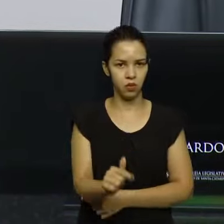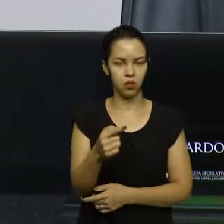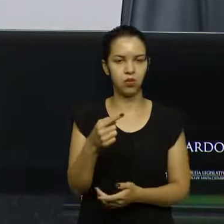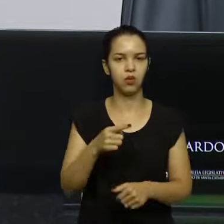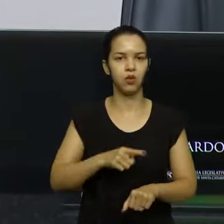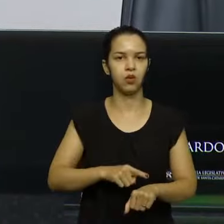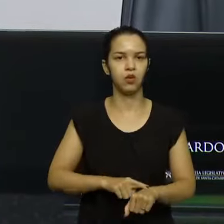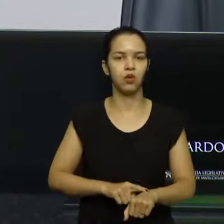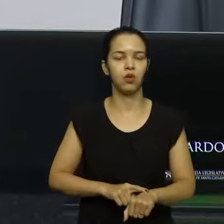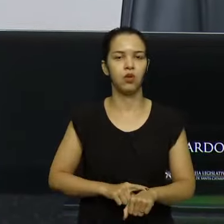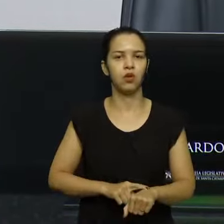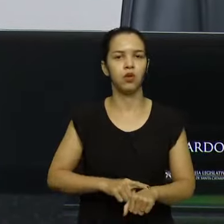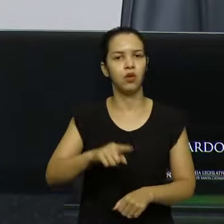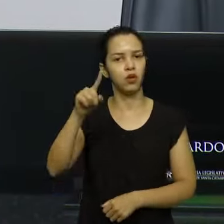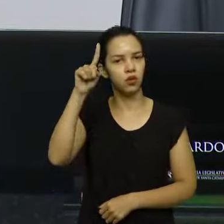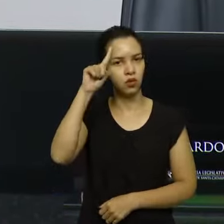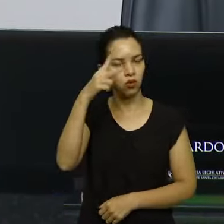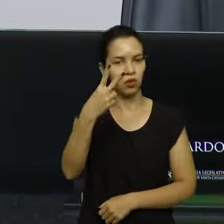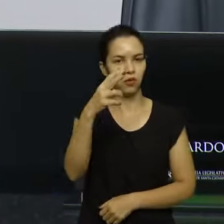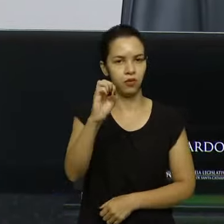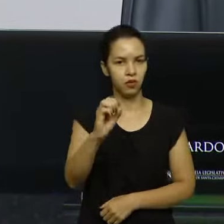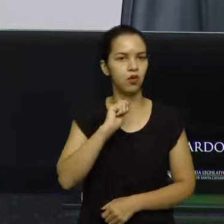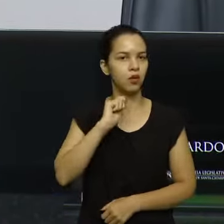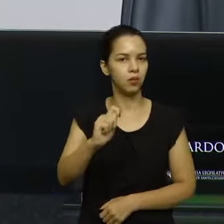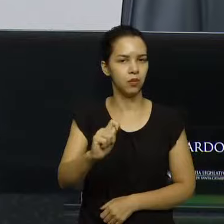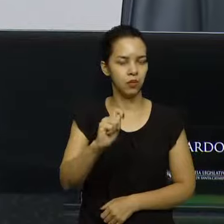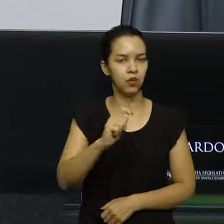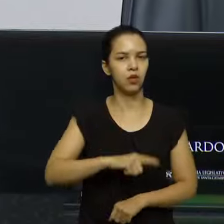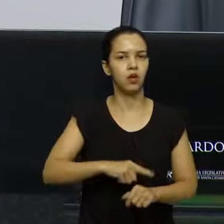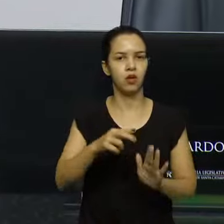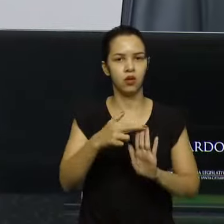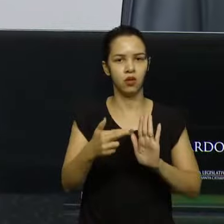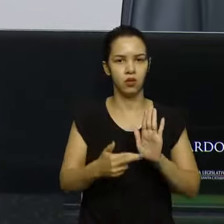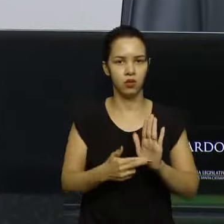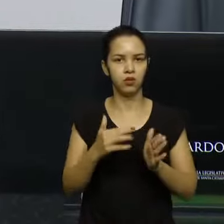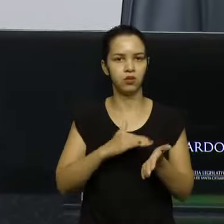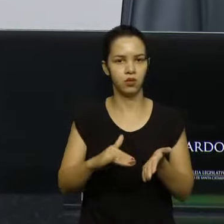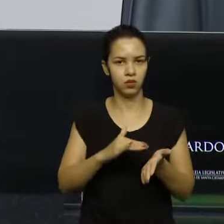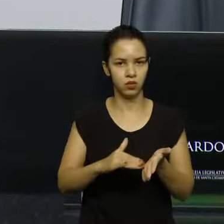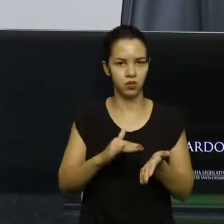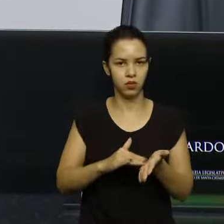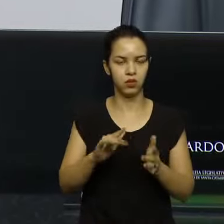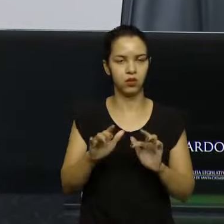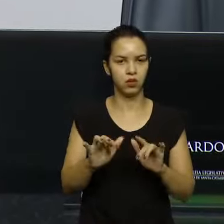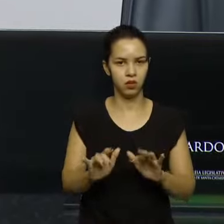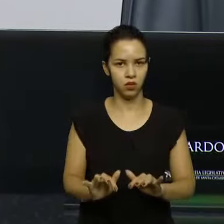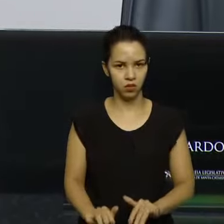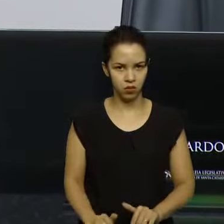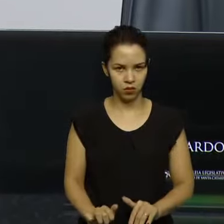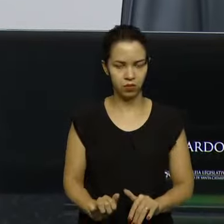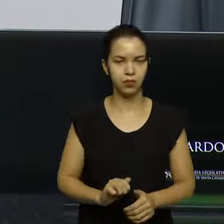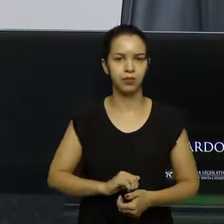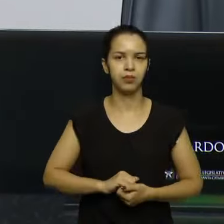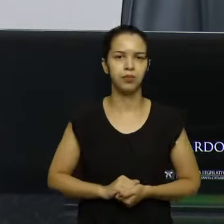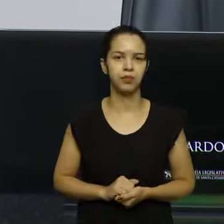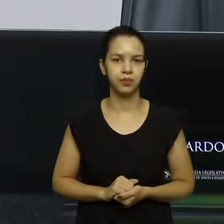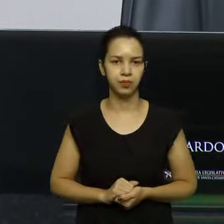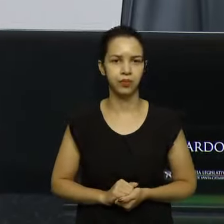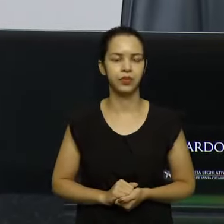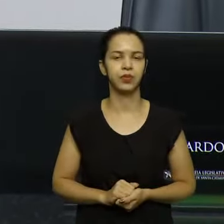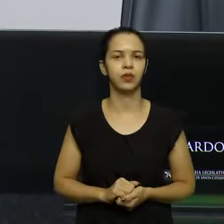o dia 20 de abril, no horário regimental. Para constar, segundo o secretário, lavei a presente ata. Era isso, presidente,